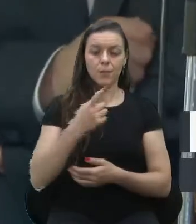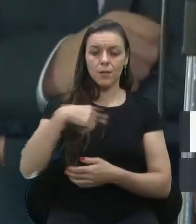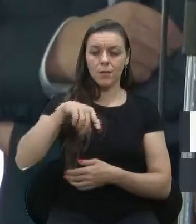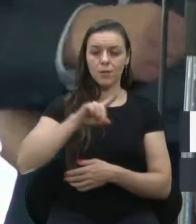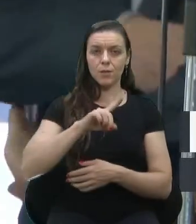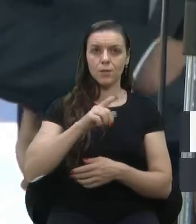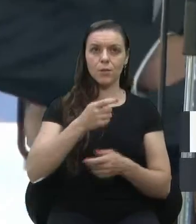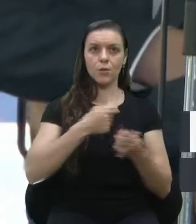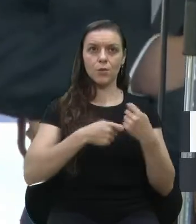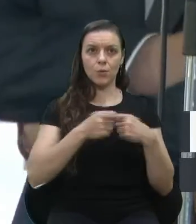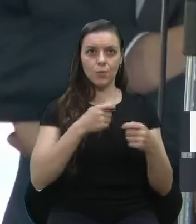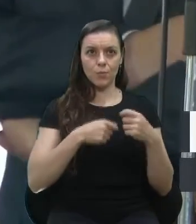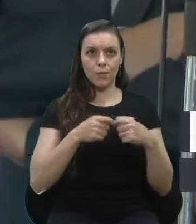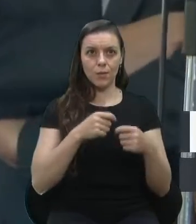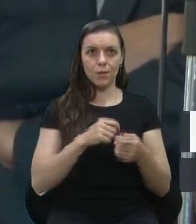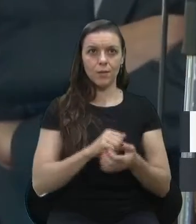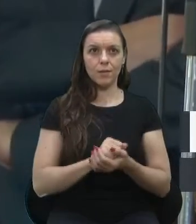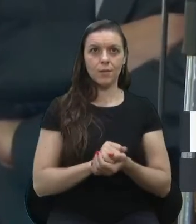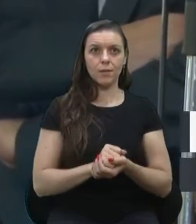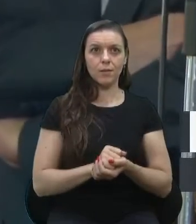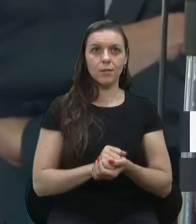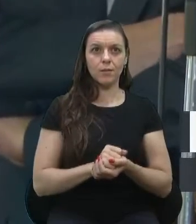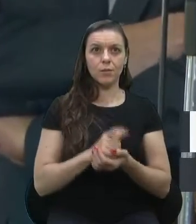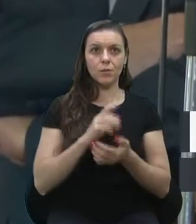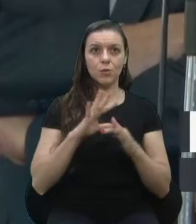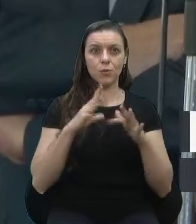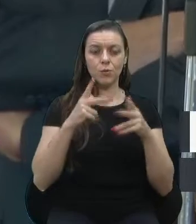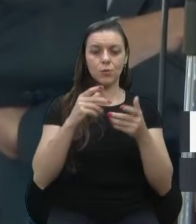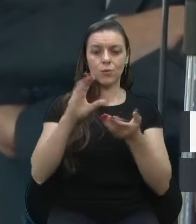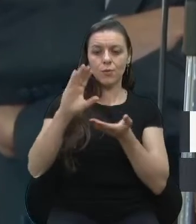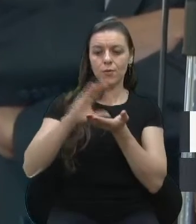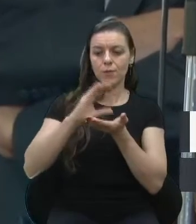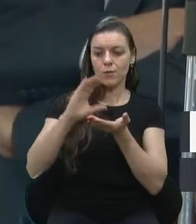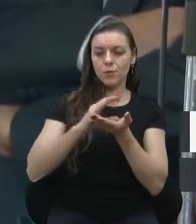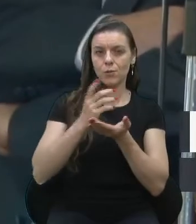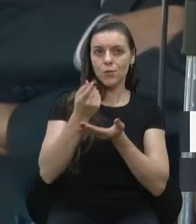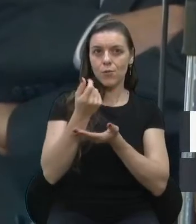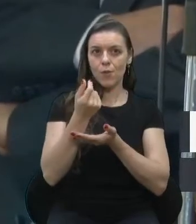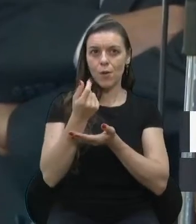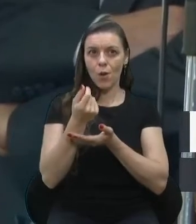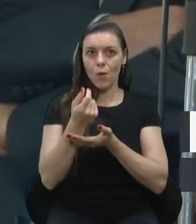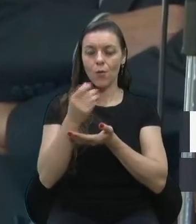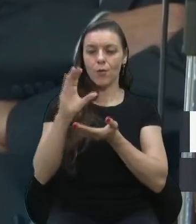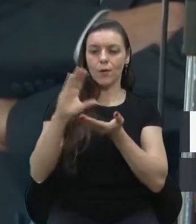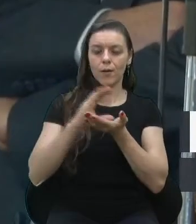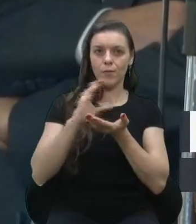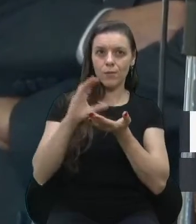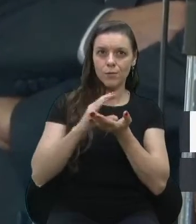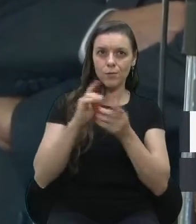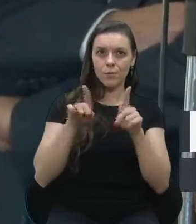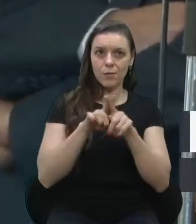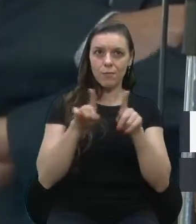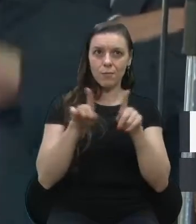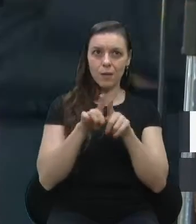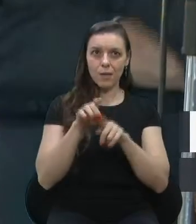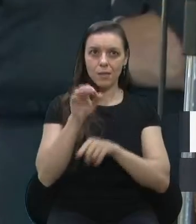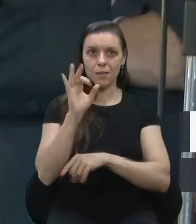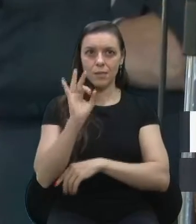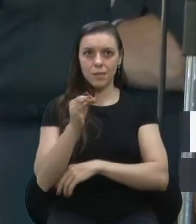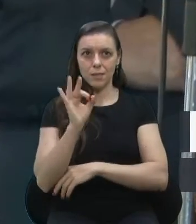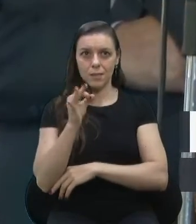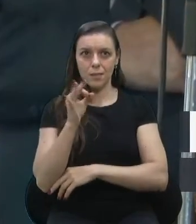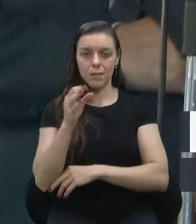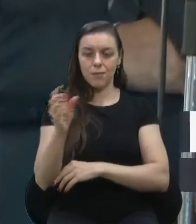economia, tudo que for investido, esse valor que está sendo investido, ele com certeza vai